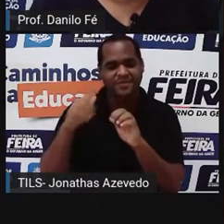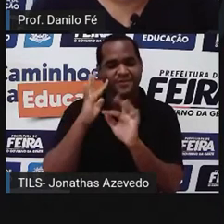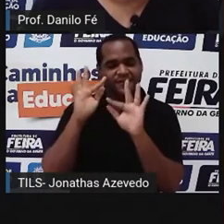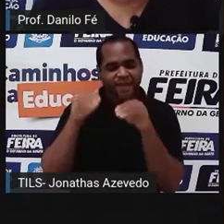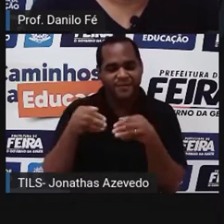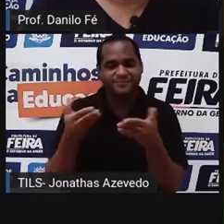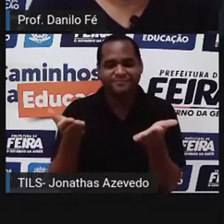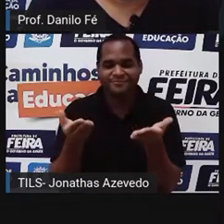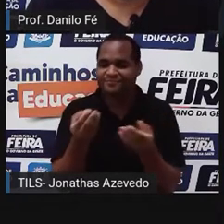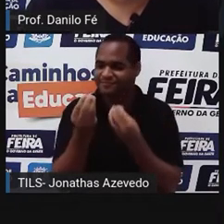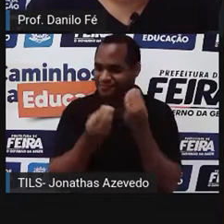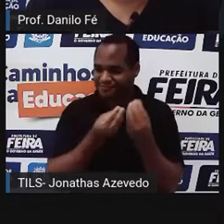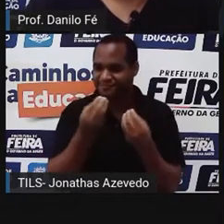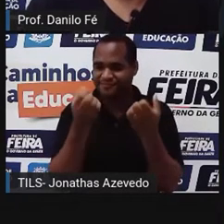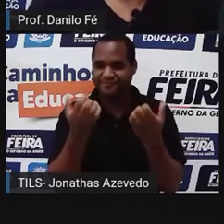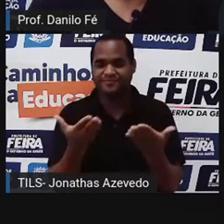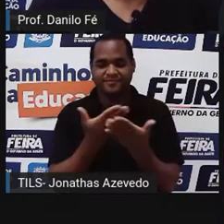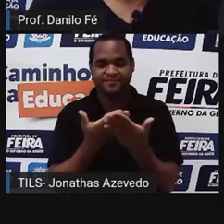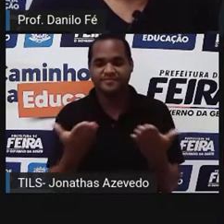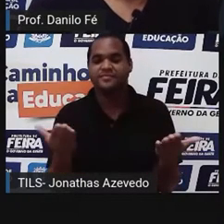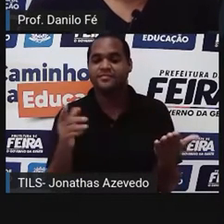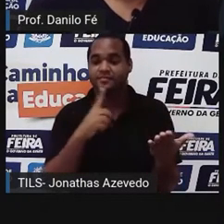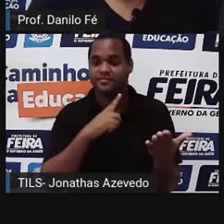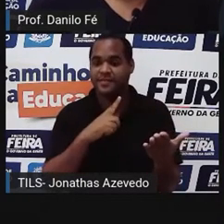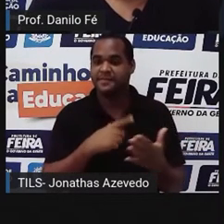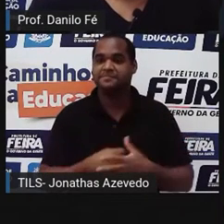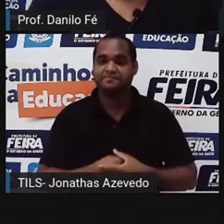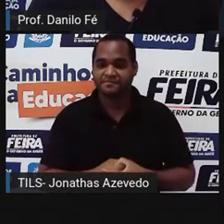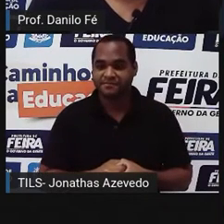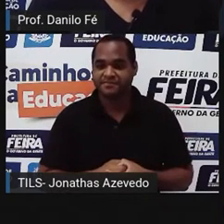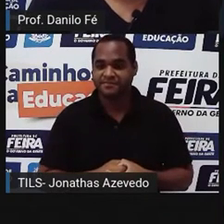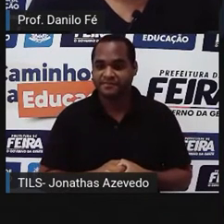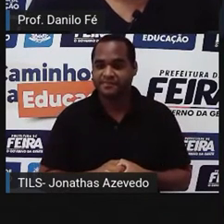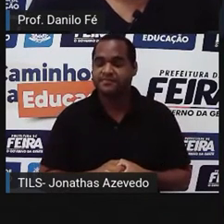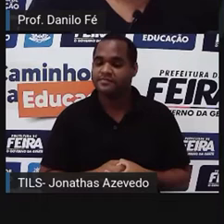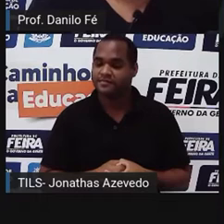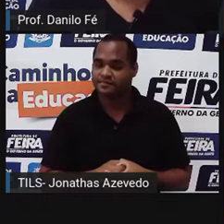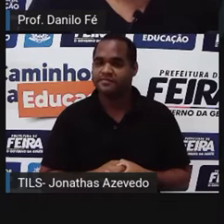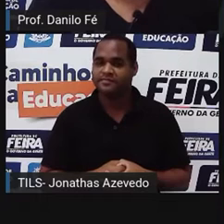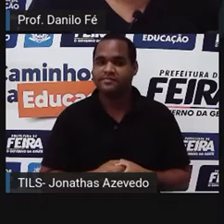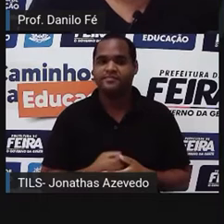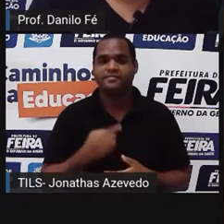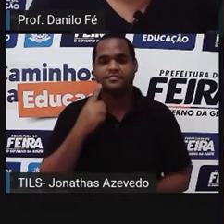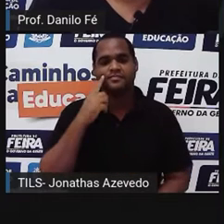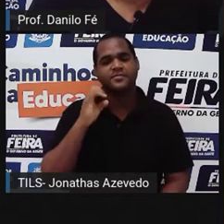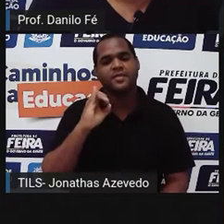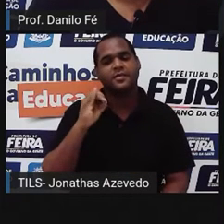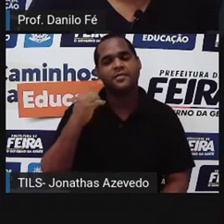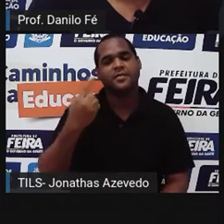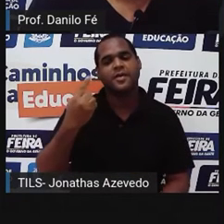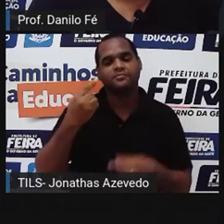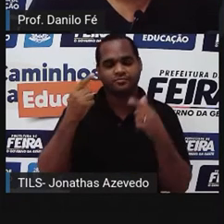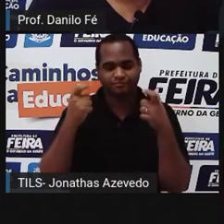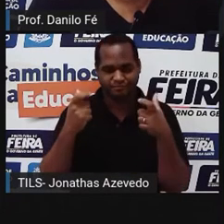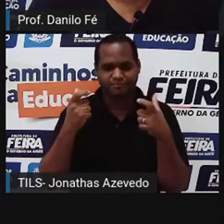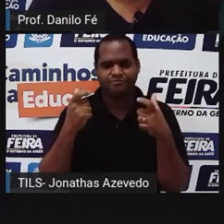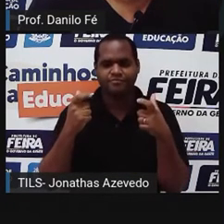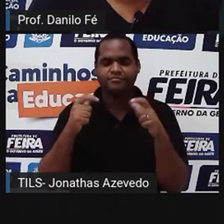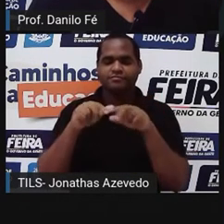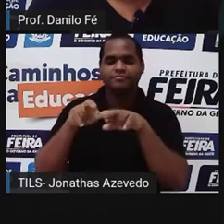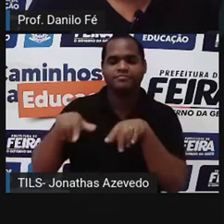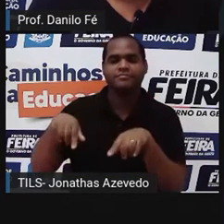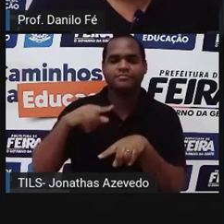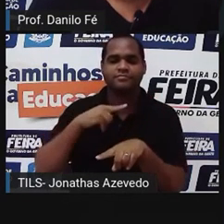para vocês. Bem, independência e primeiro império. Mas,